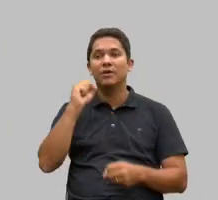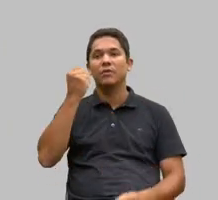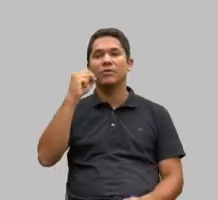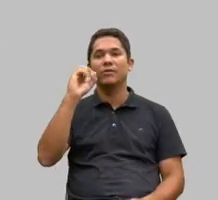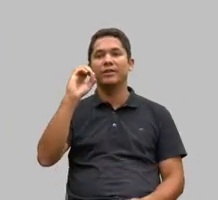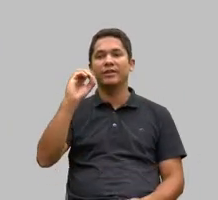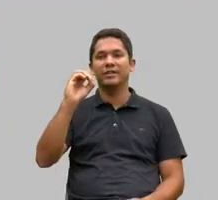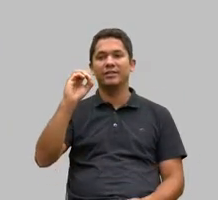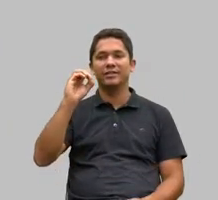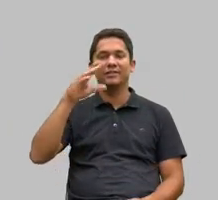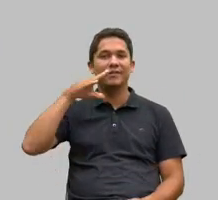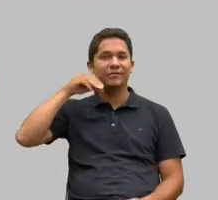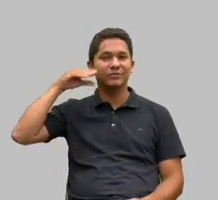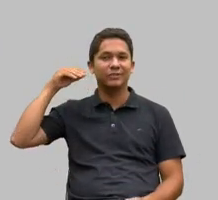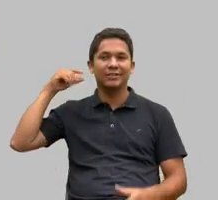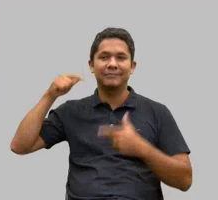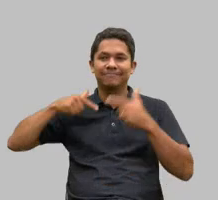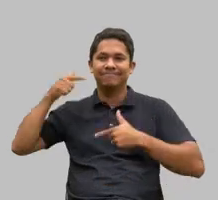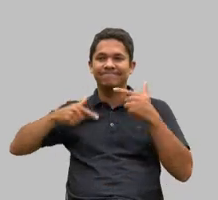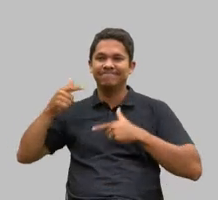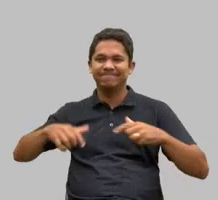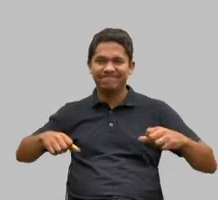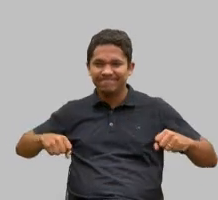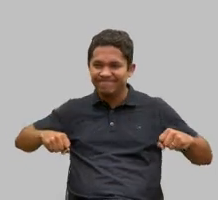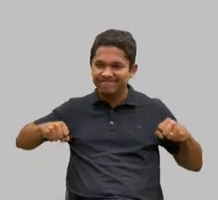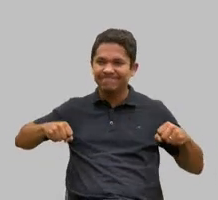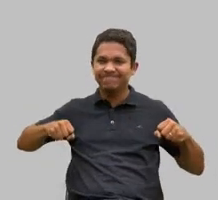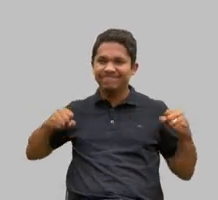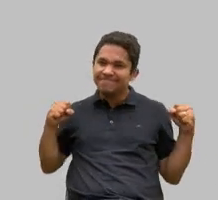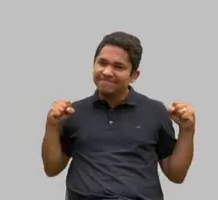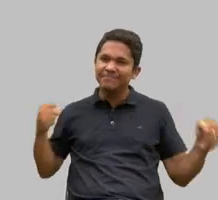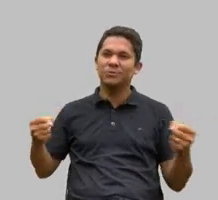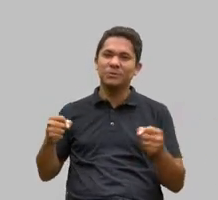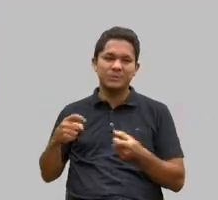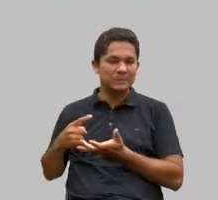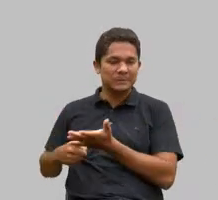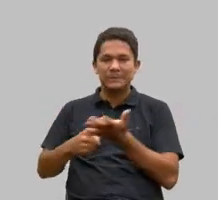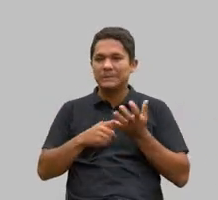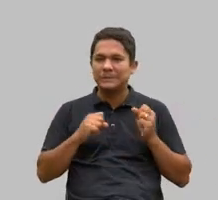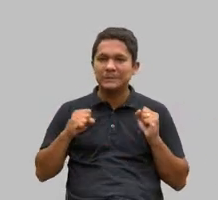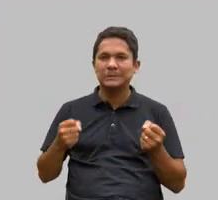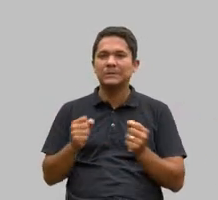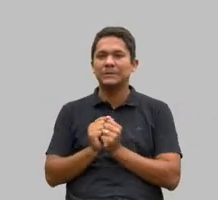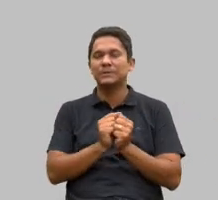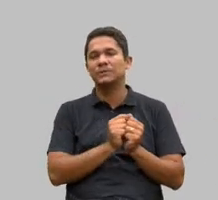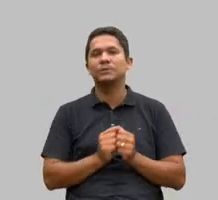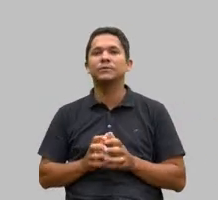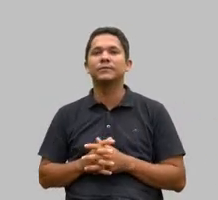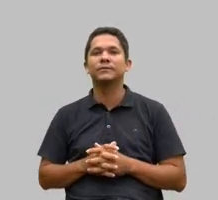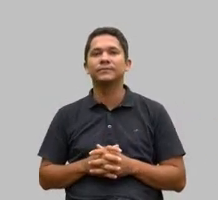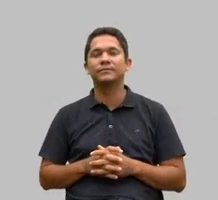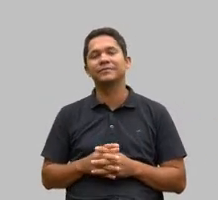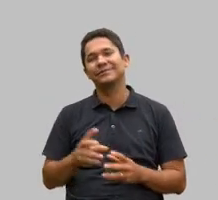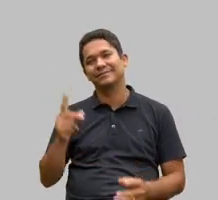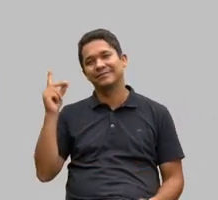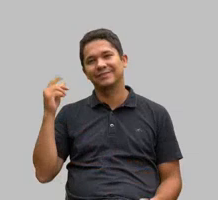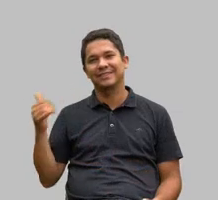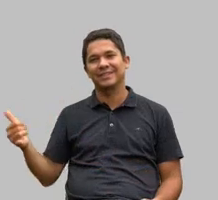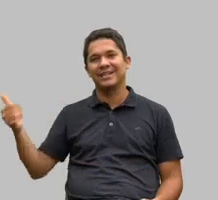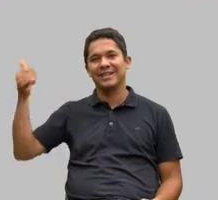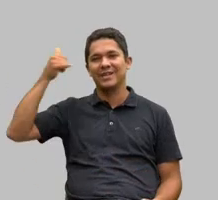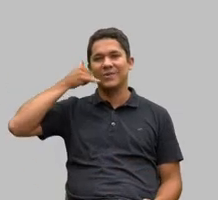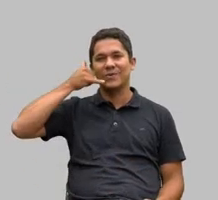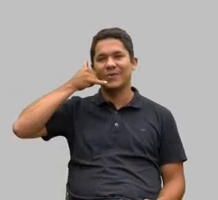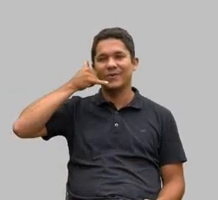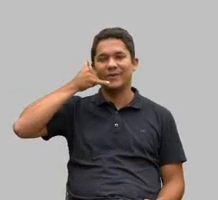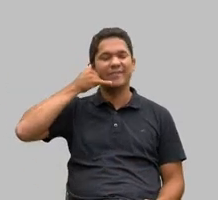trabalhavam de braços dados outro dia alguém me ligou viu você fala que vocês eram uma família éramos